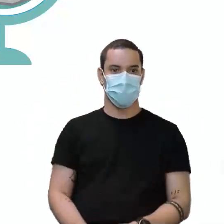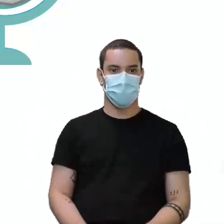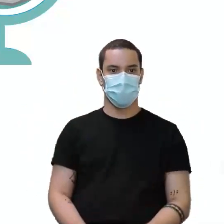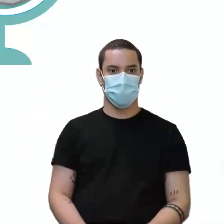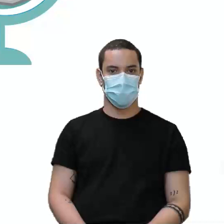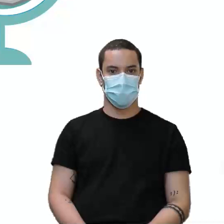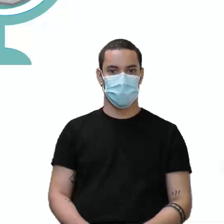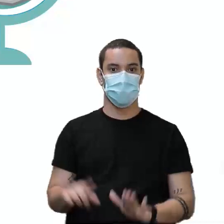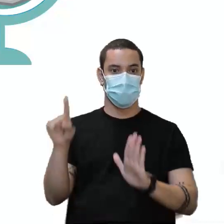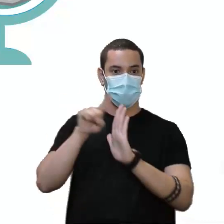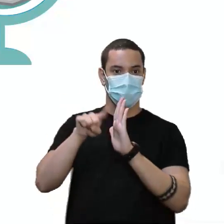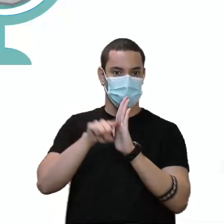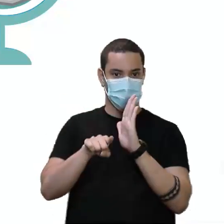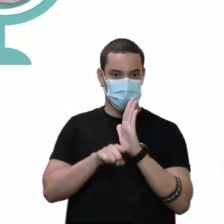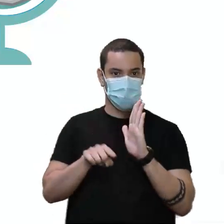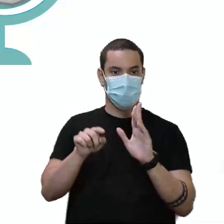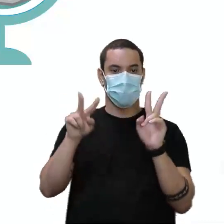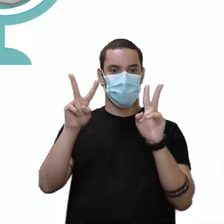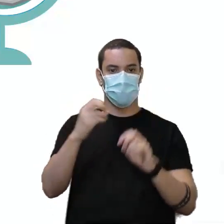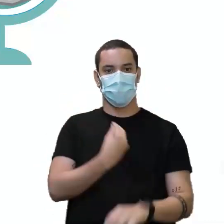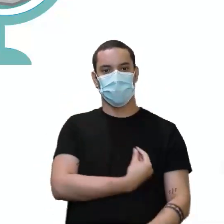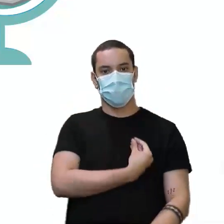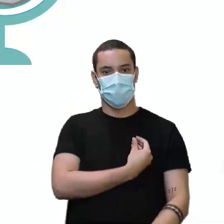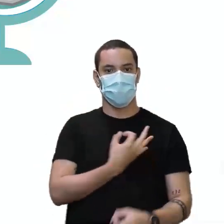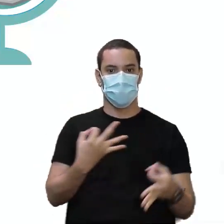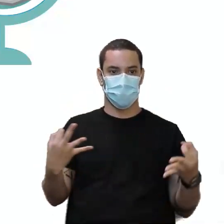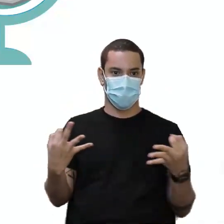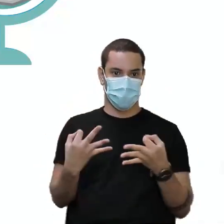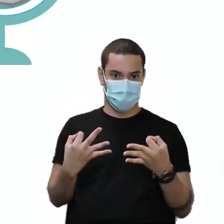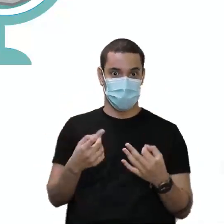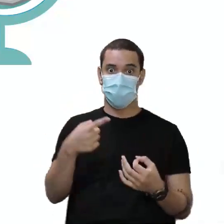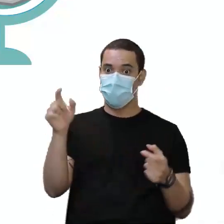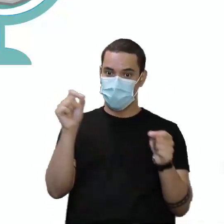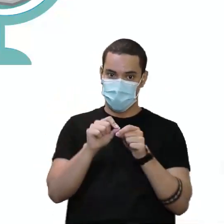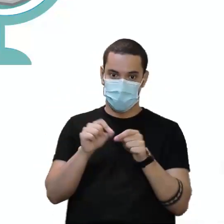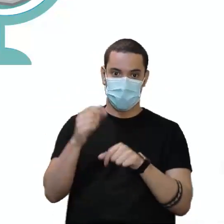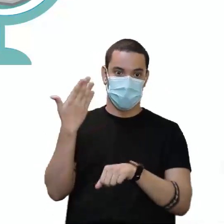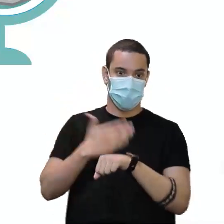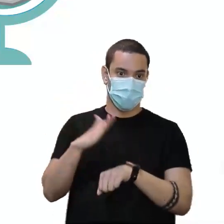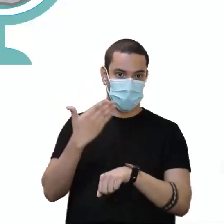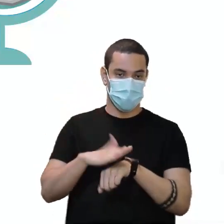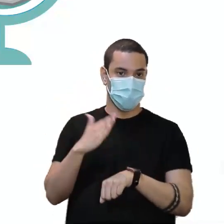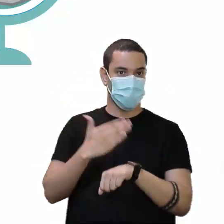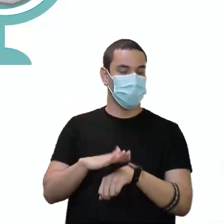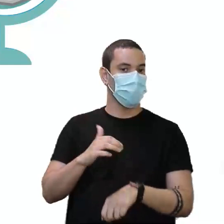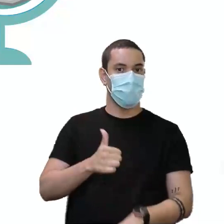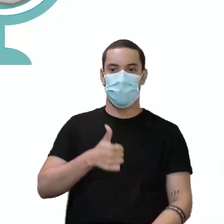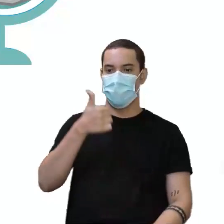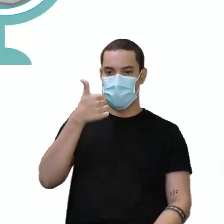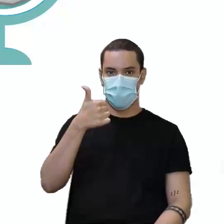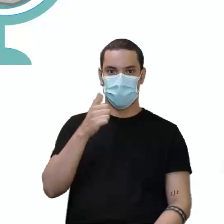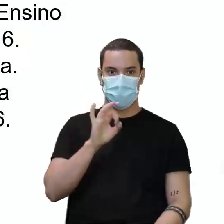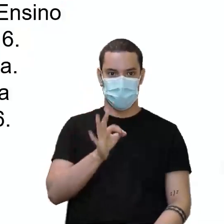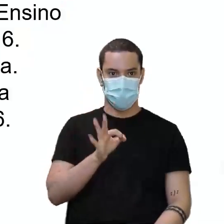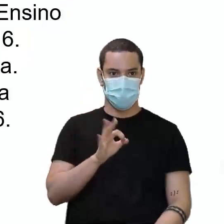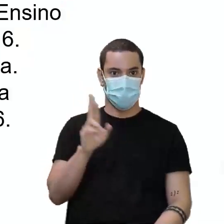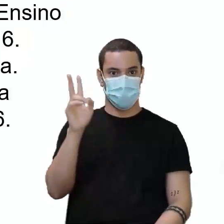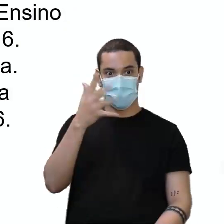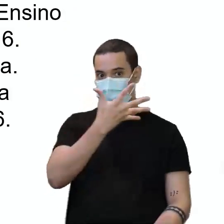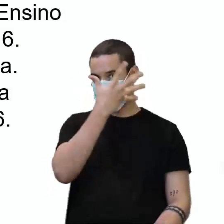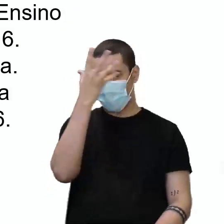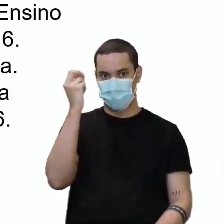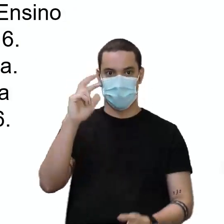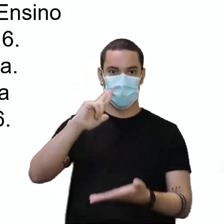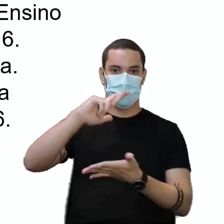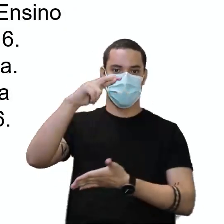tem um banco de questões com exercícios sobre o Present Perfect. Vai lá e faça para você treinar. Quanto mais treino, melhor. E não se esqueça